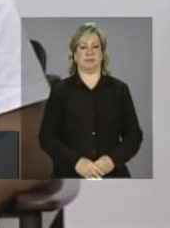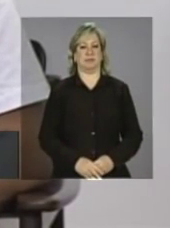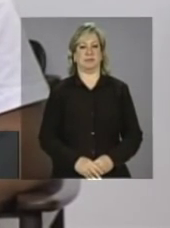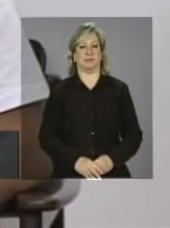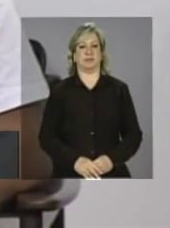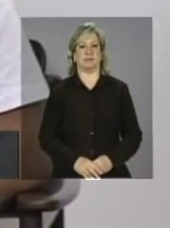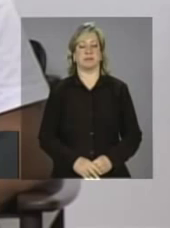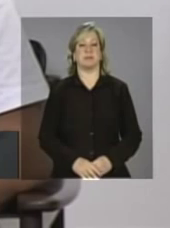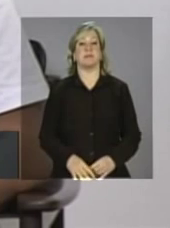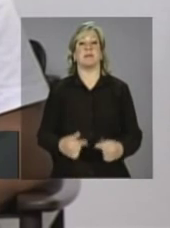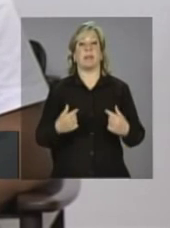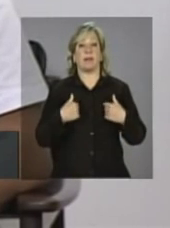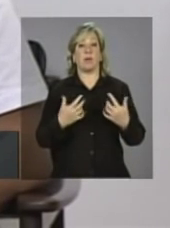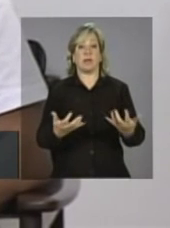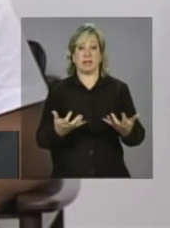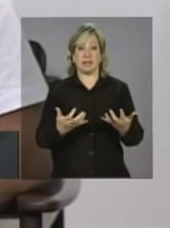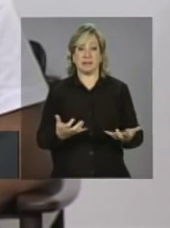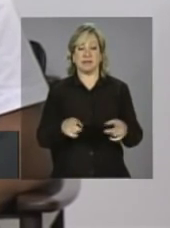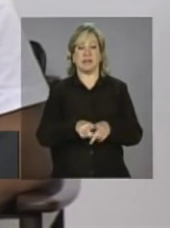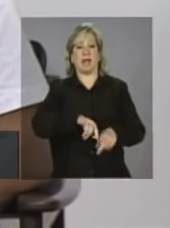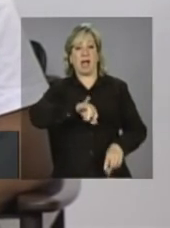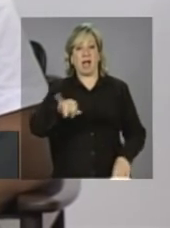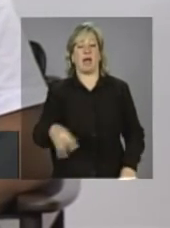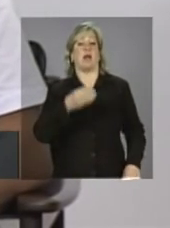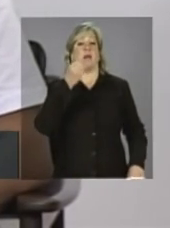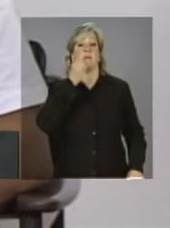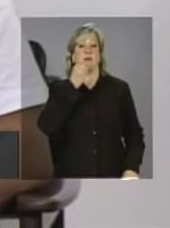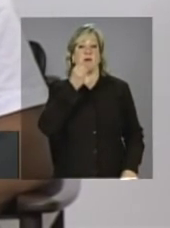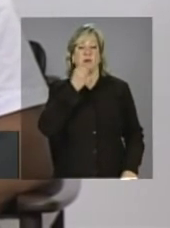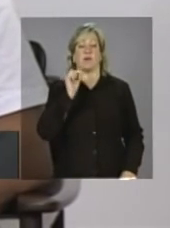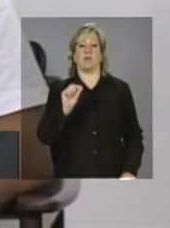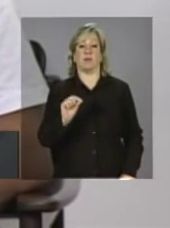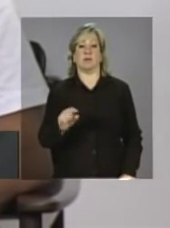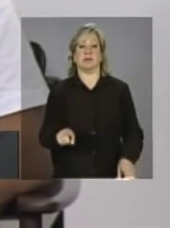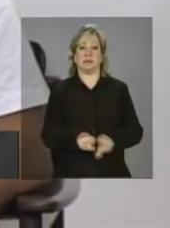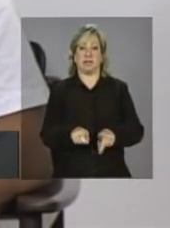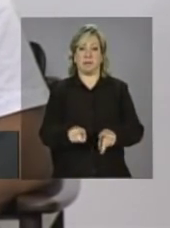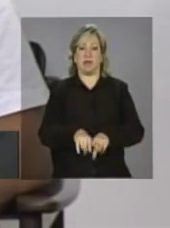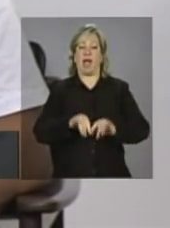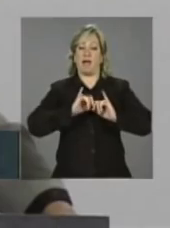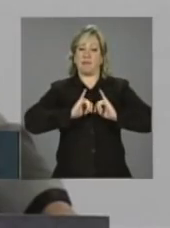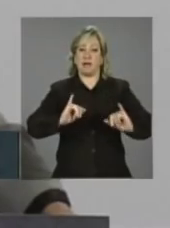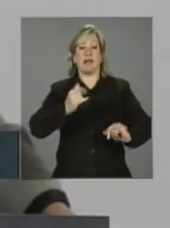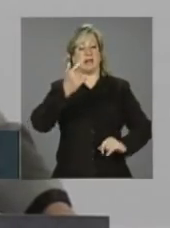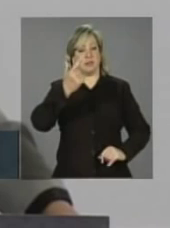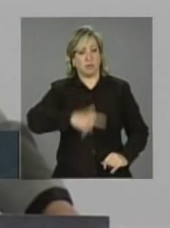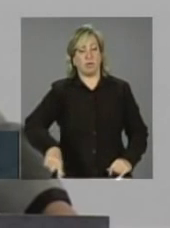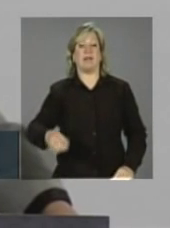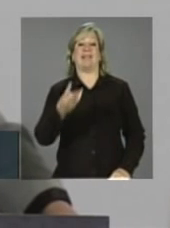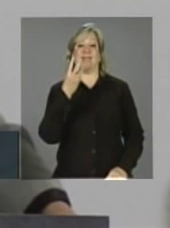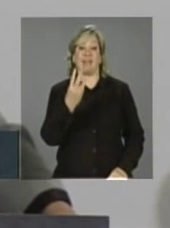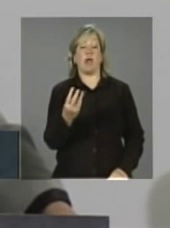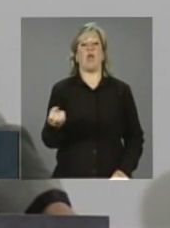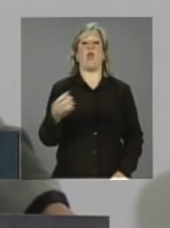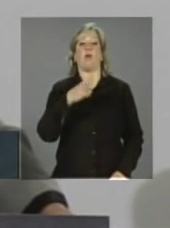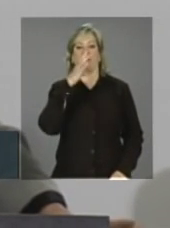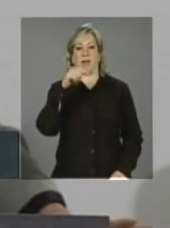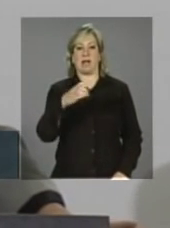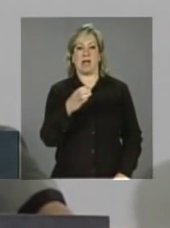E eu queria aproveitar e reforçar as três novidades do Crescer.